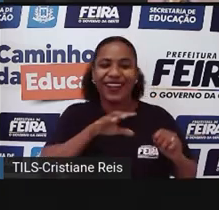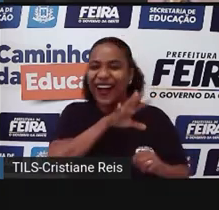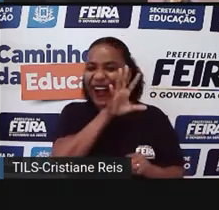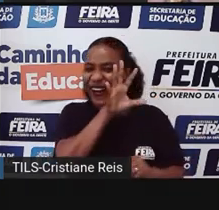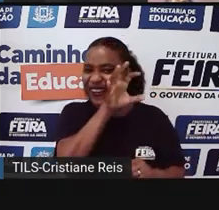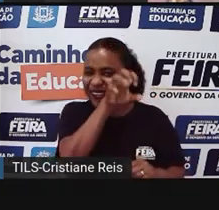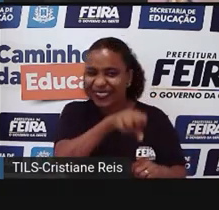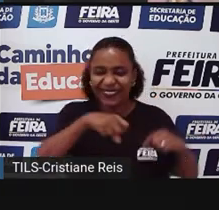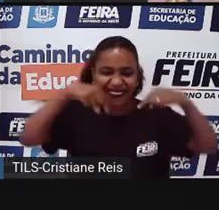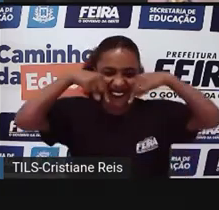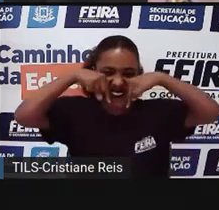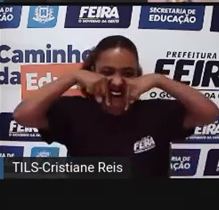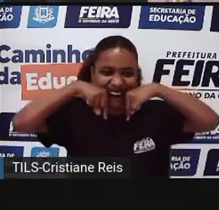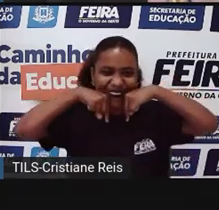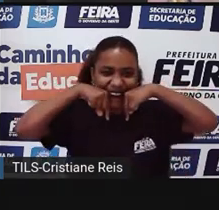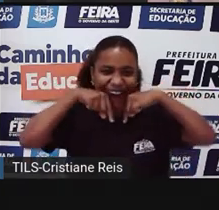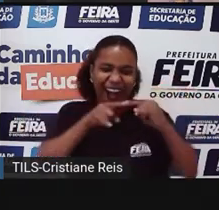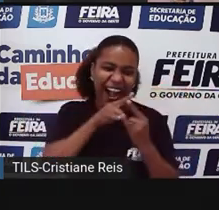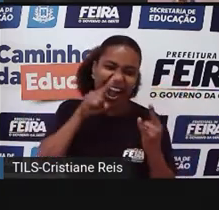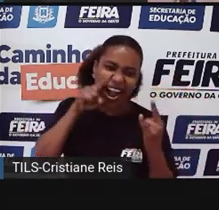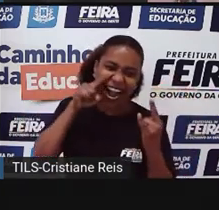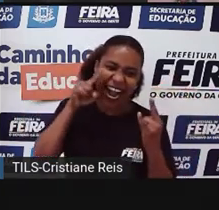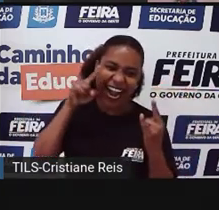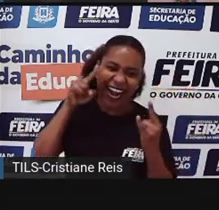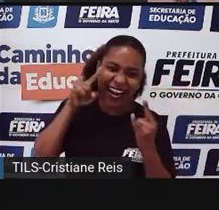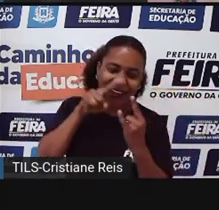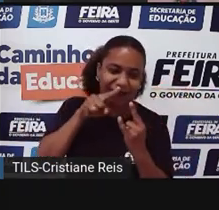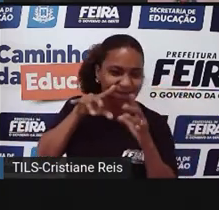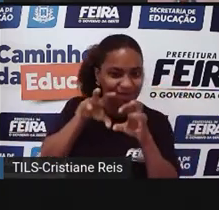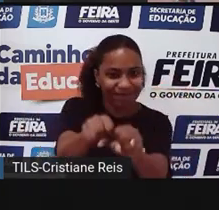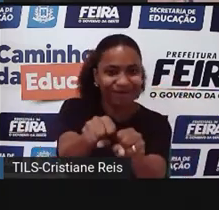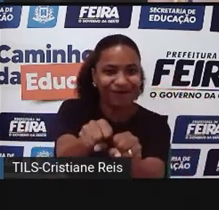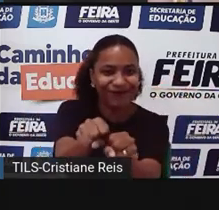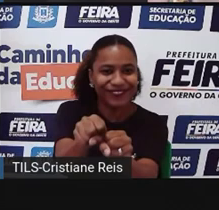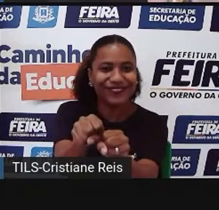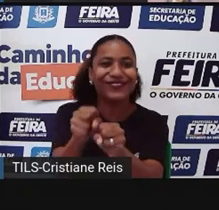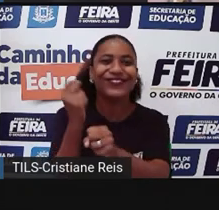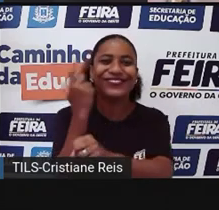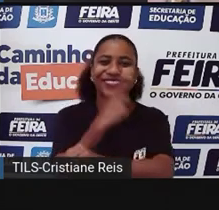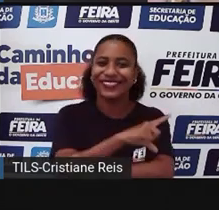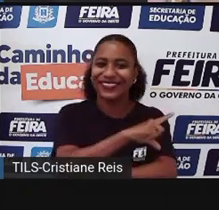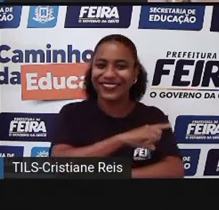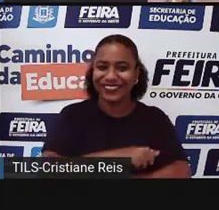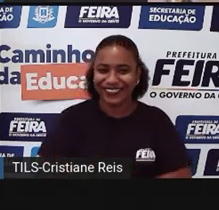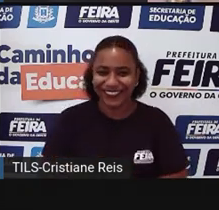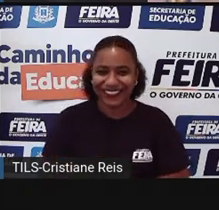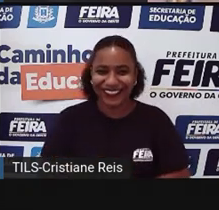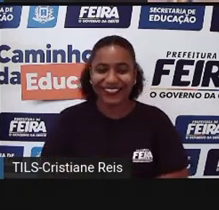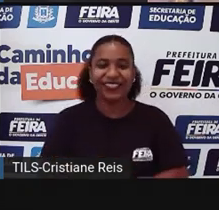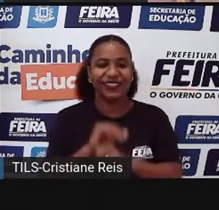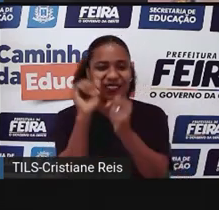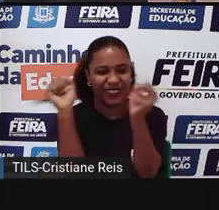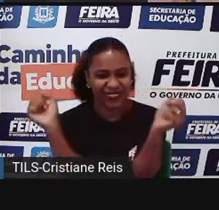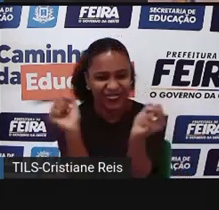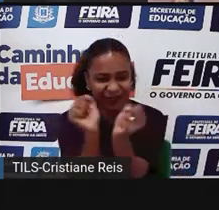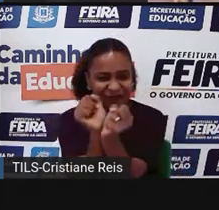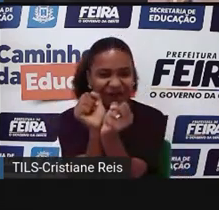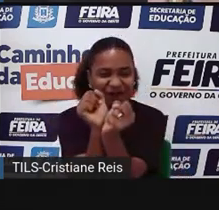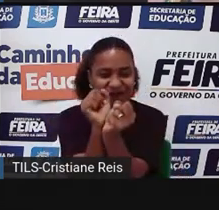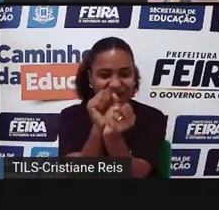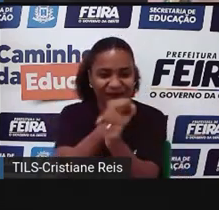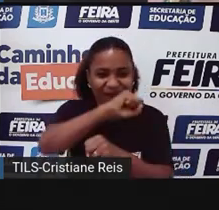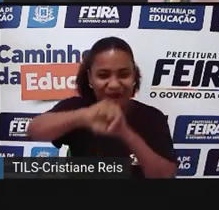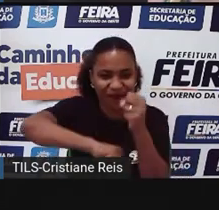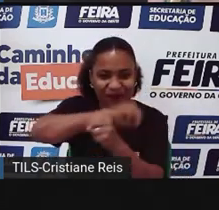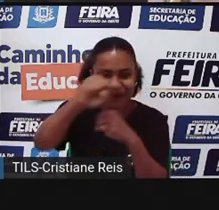Ozebo apareceu e ele conseguiu capturar Ozebo. E aí amarrou Ozebo e disse assim, Ozebo, você está pronto para